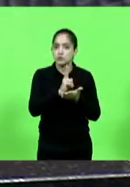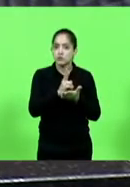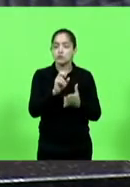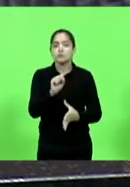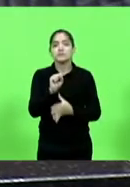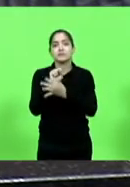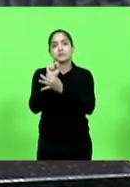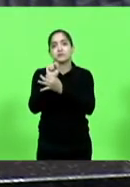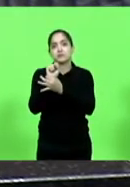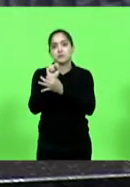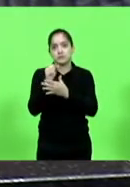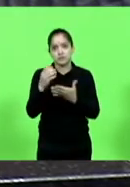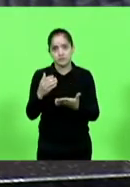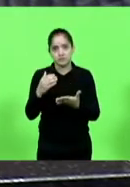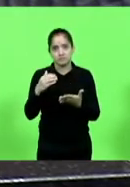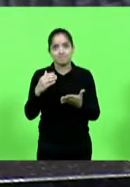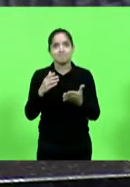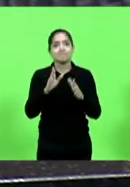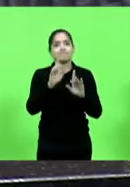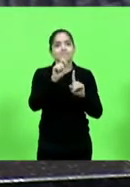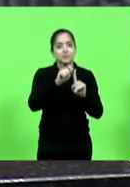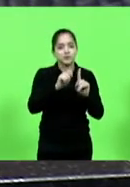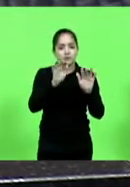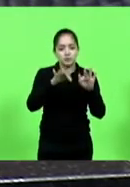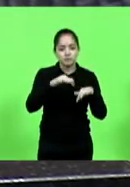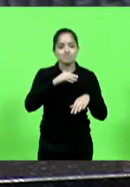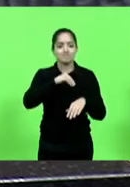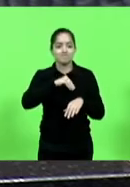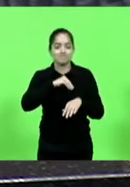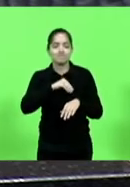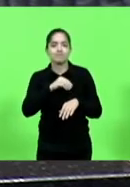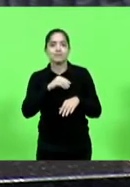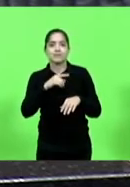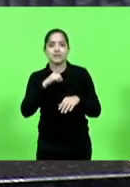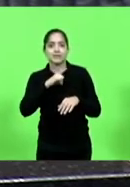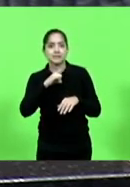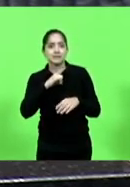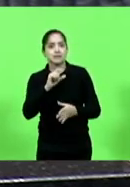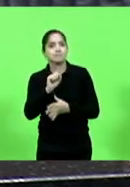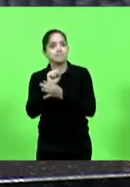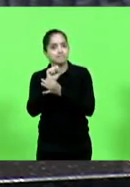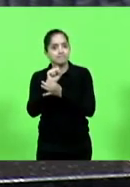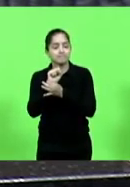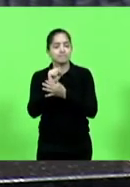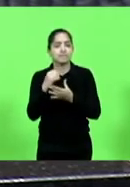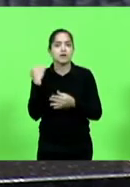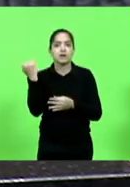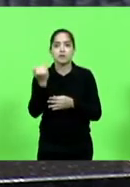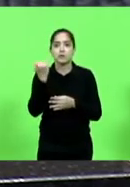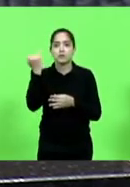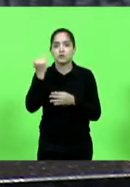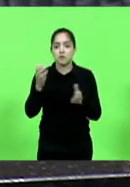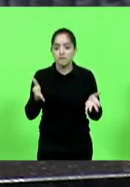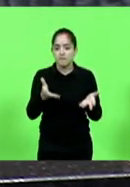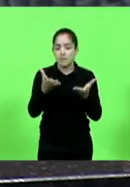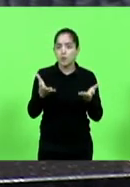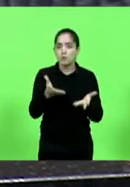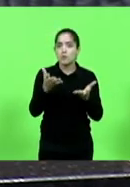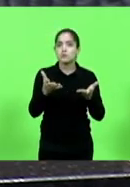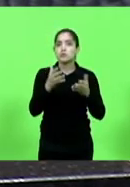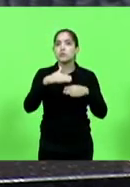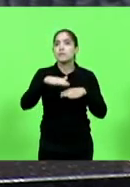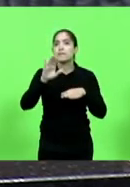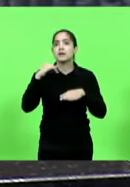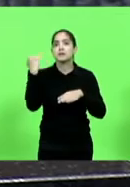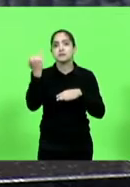de chegar no final do mês, poder contar ali com o salário dele. Isso é importantíssimo. Como eu disse, o senhor é o promotor dos mais importantes